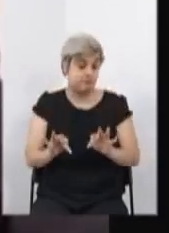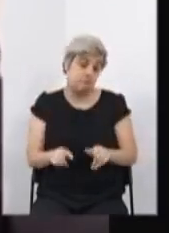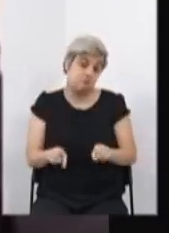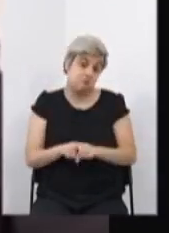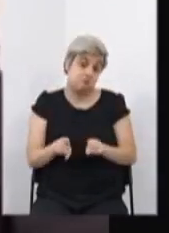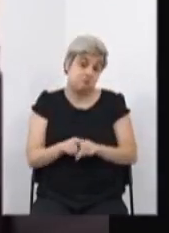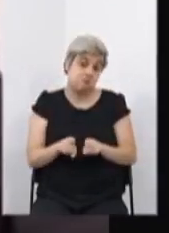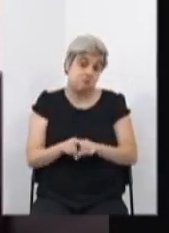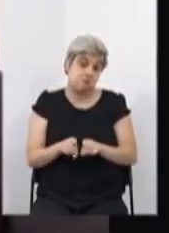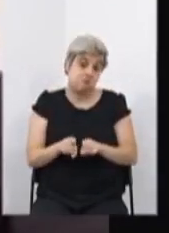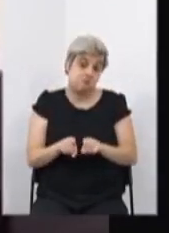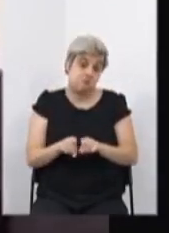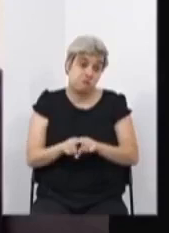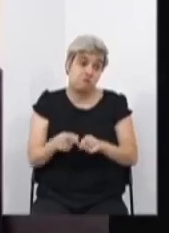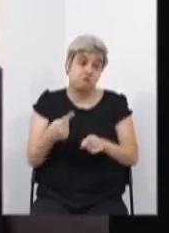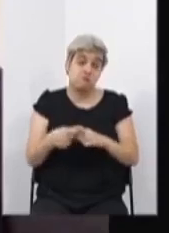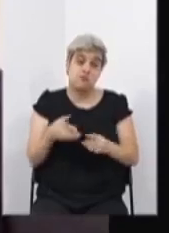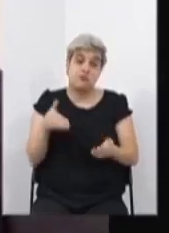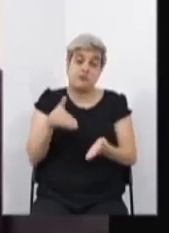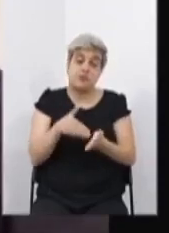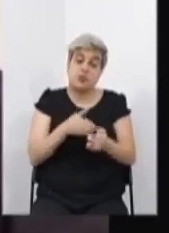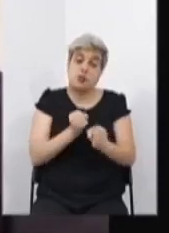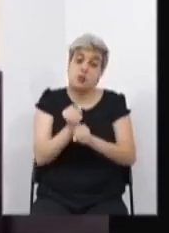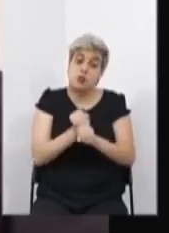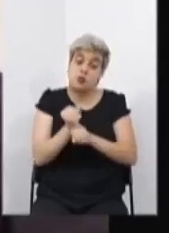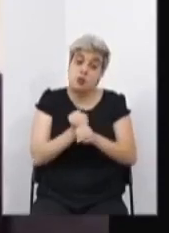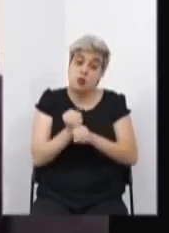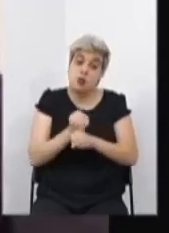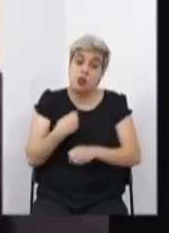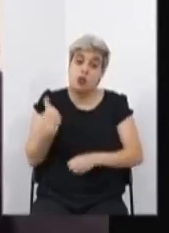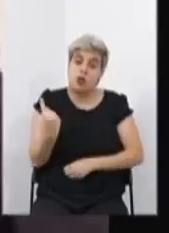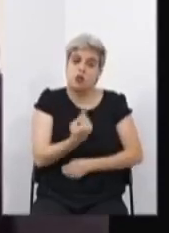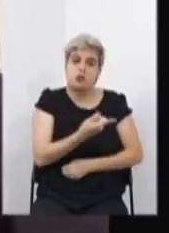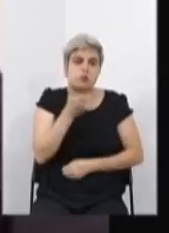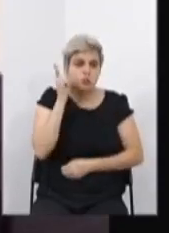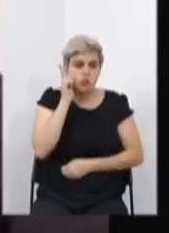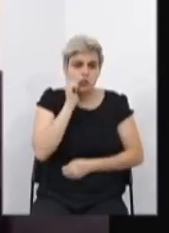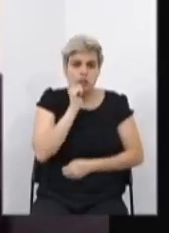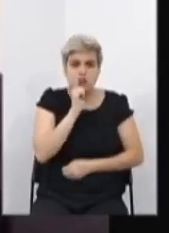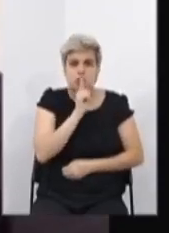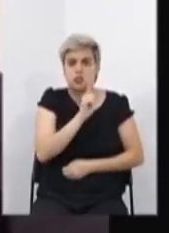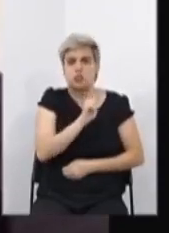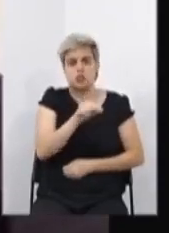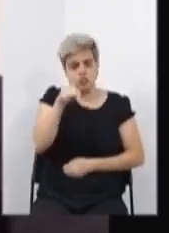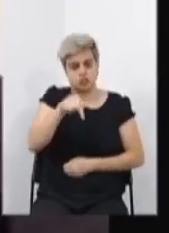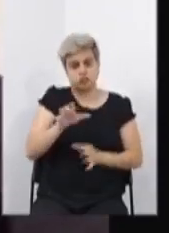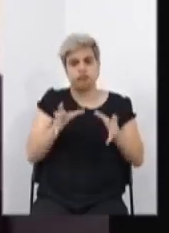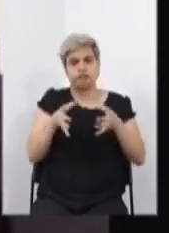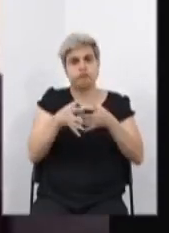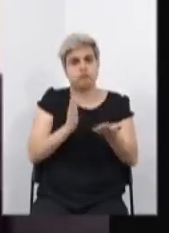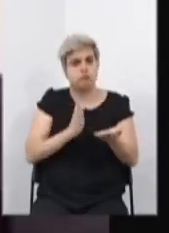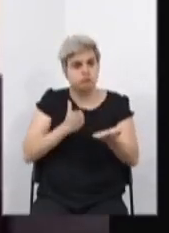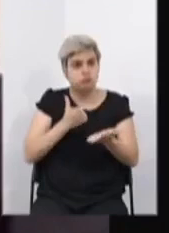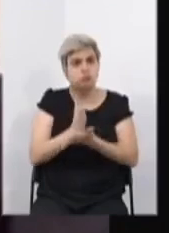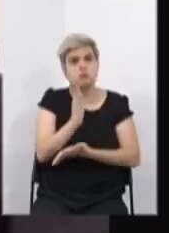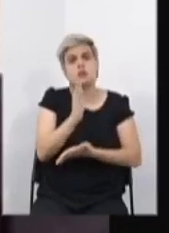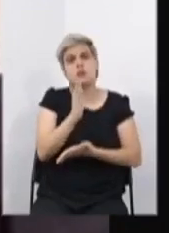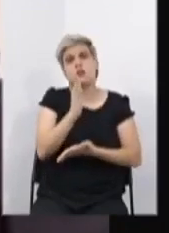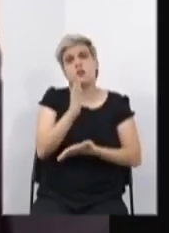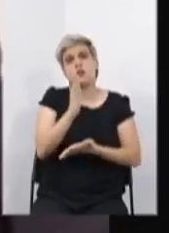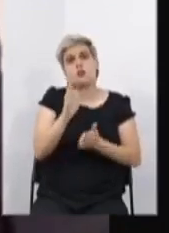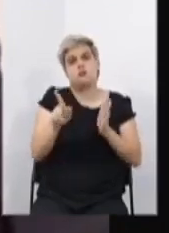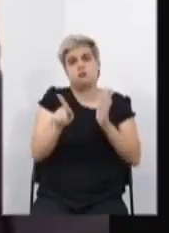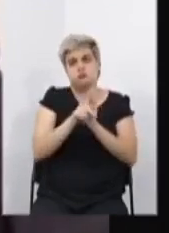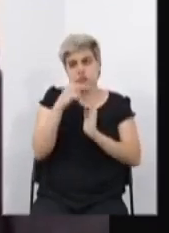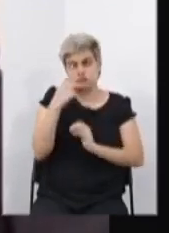forma, agora no final do ano, onde a gente possa estar aprovando aqui na nossa comissão esse projeto de sua